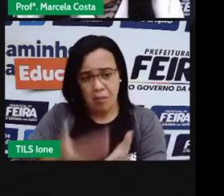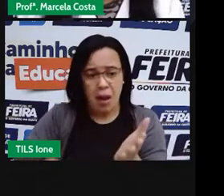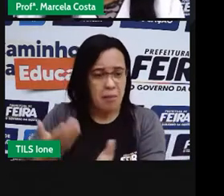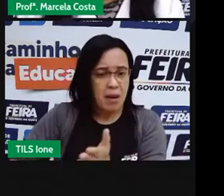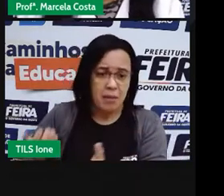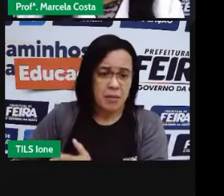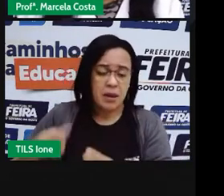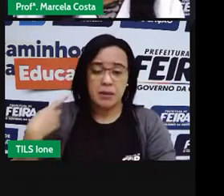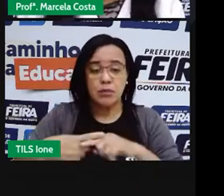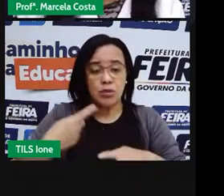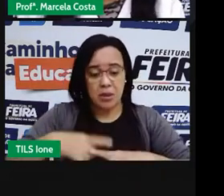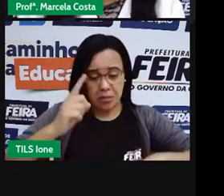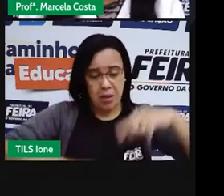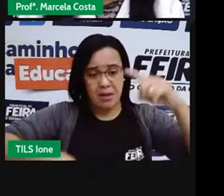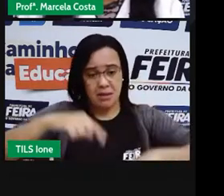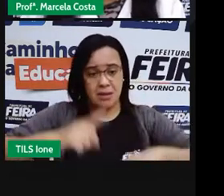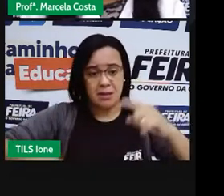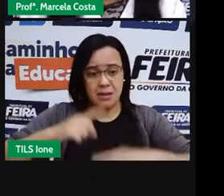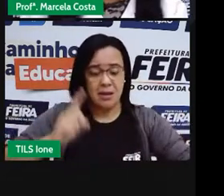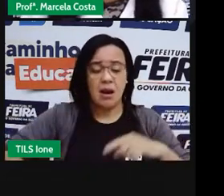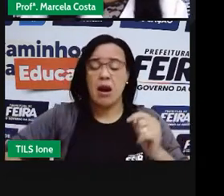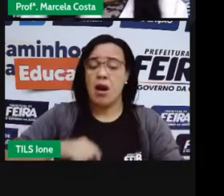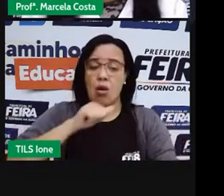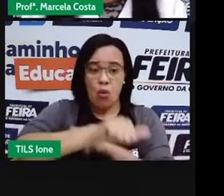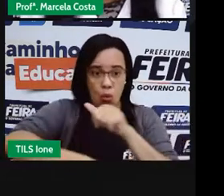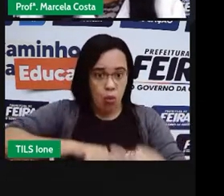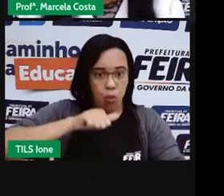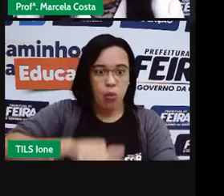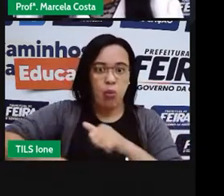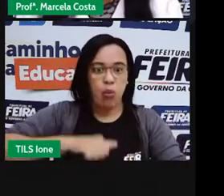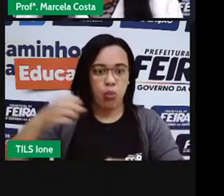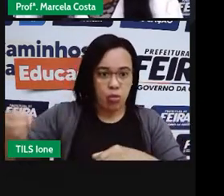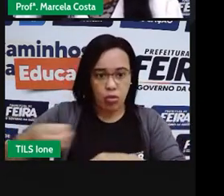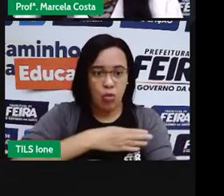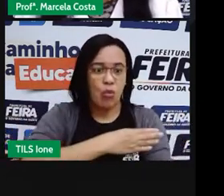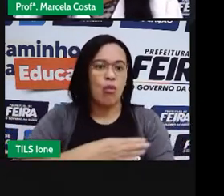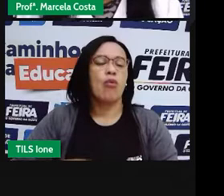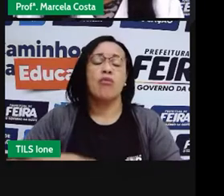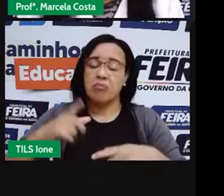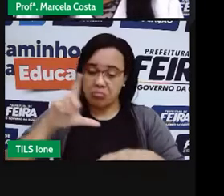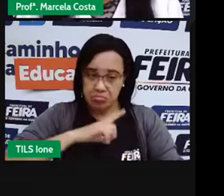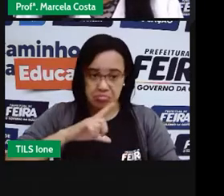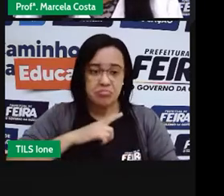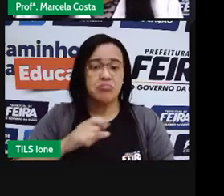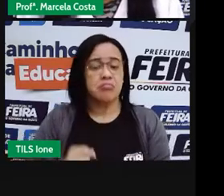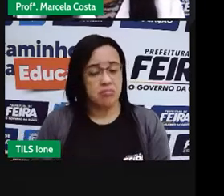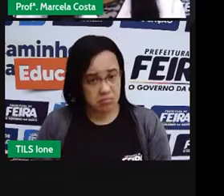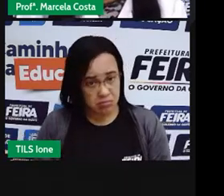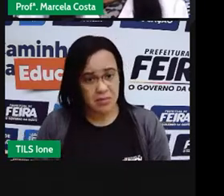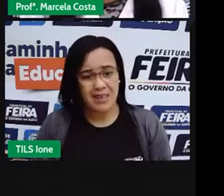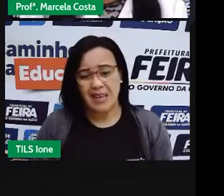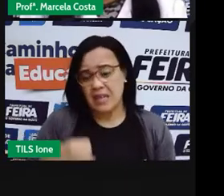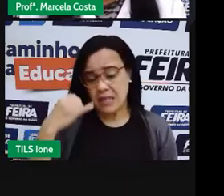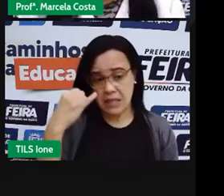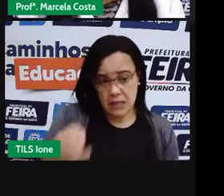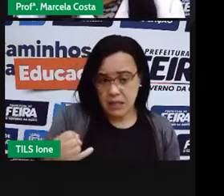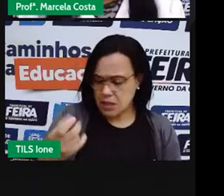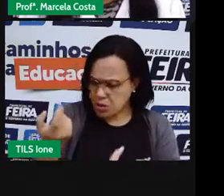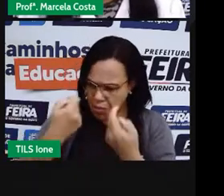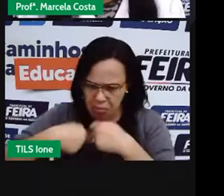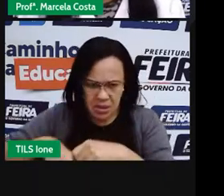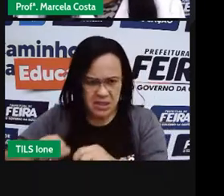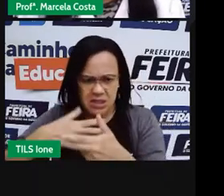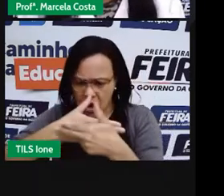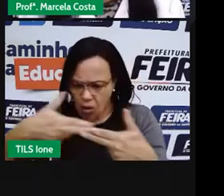Então, se você deixa de comprar coisas que você não precisa, você faz bem ali para o seu bolso,